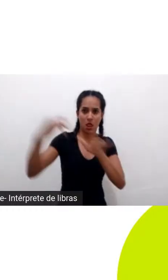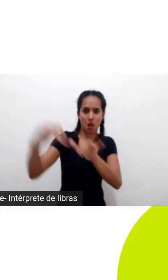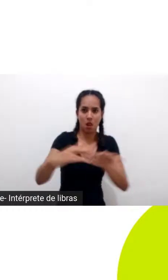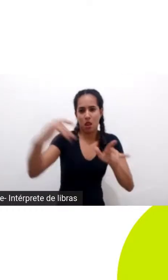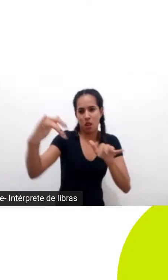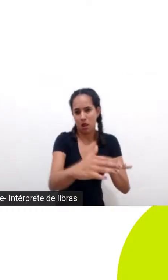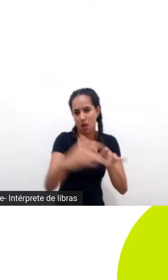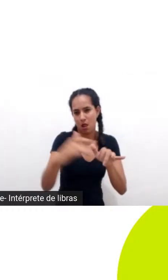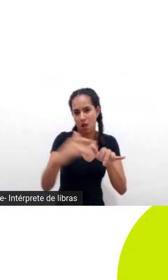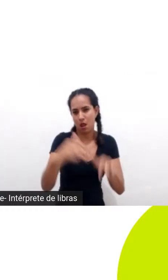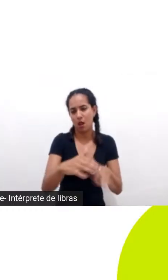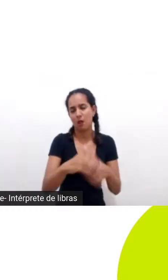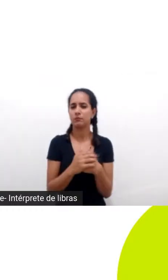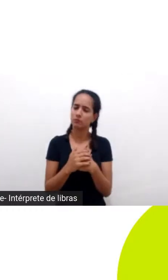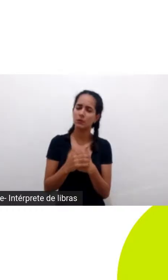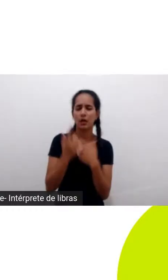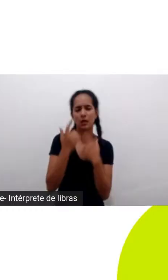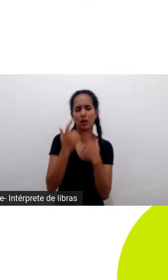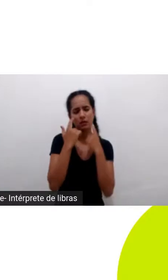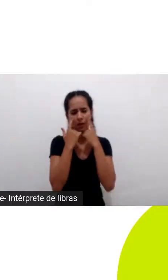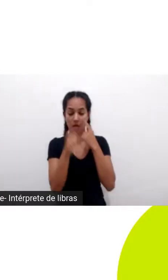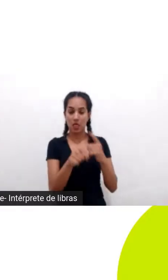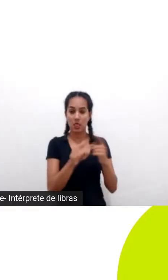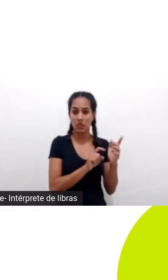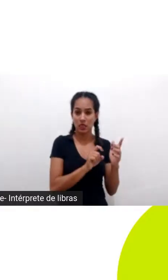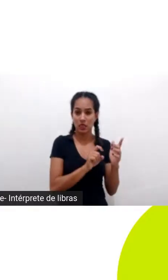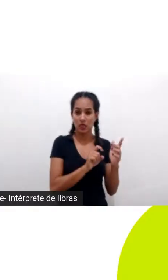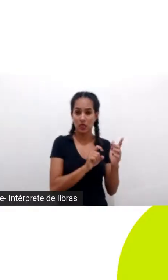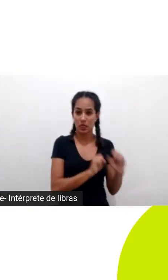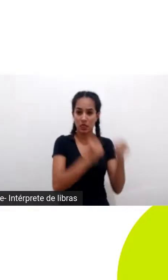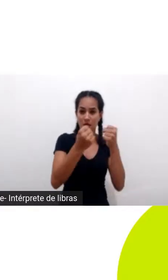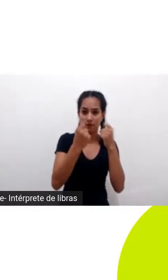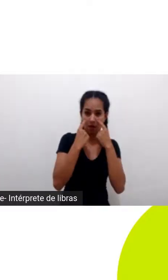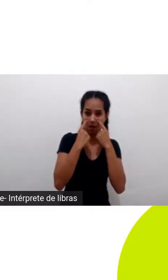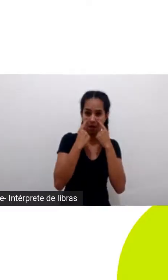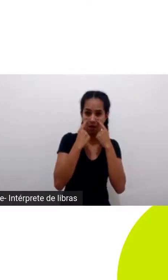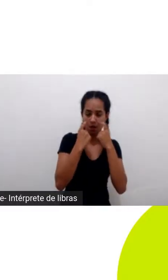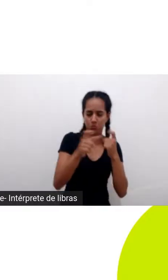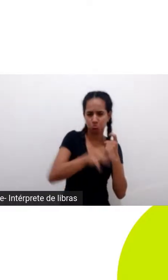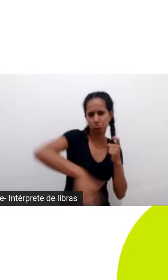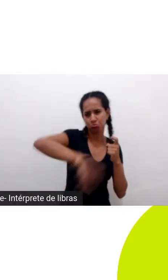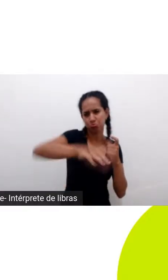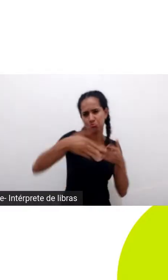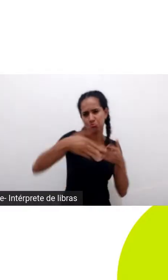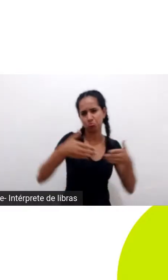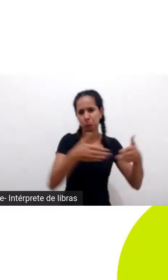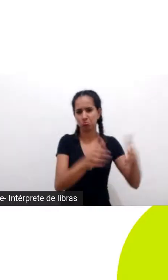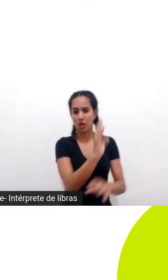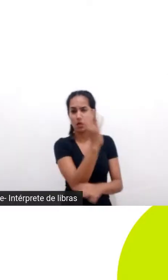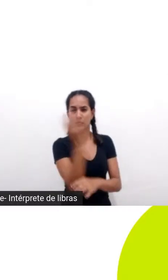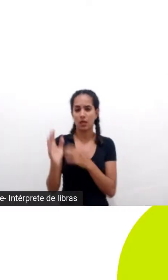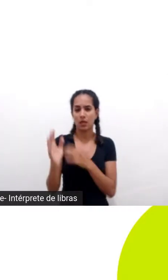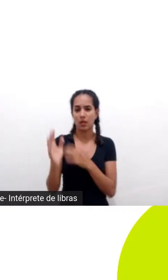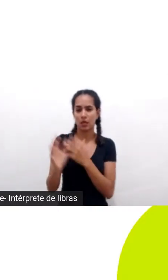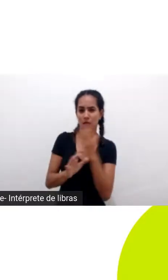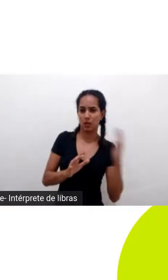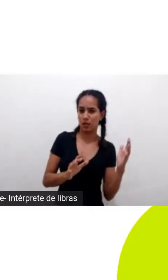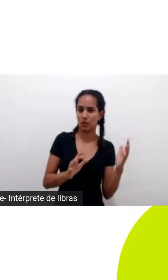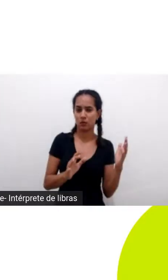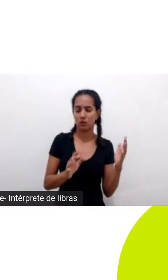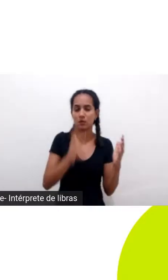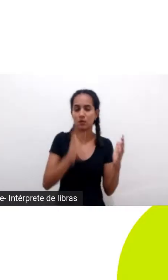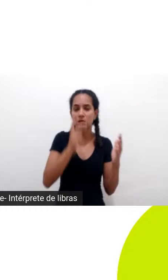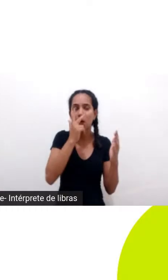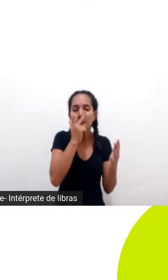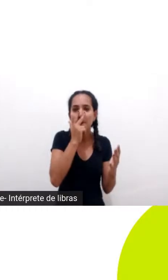estavam defendendo os interesses do rio mas isso é uma mudança de paradigma imensa porque a natureza deixa de ser um recurso um poço